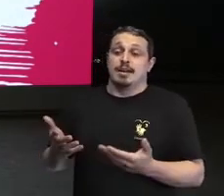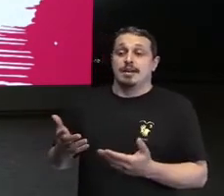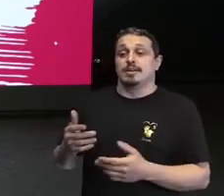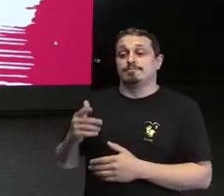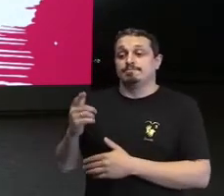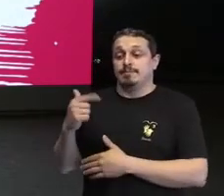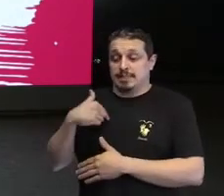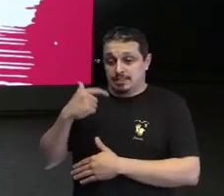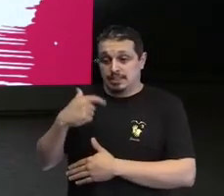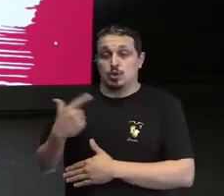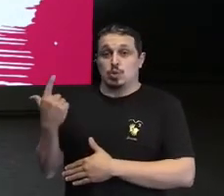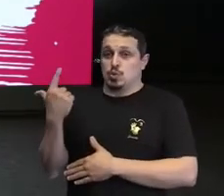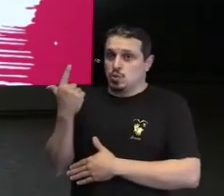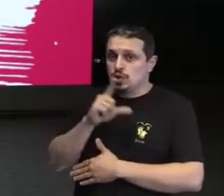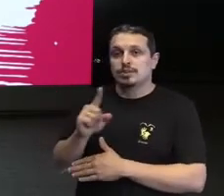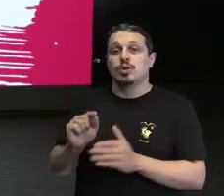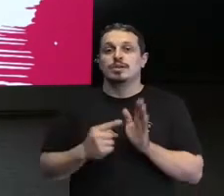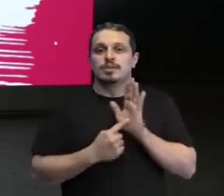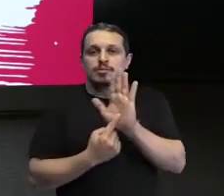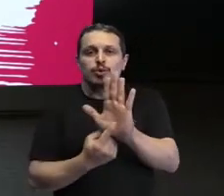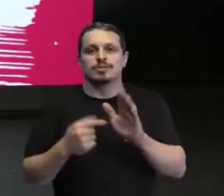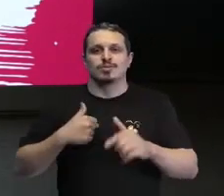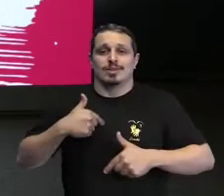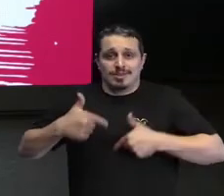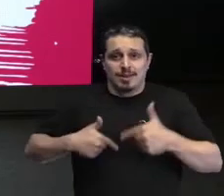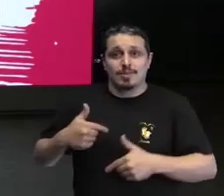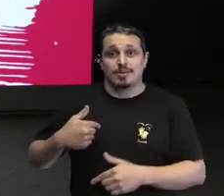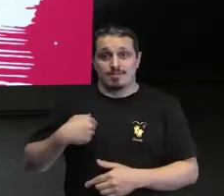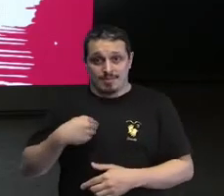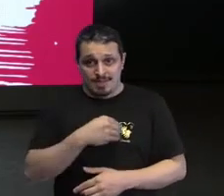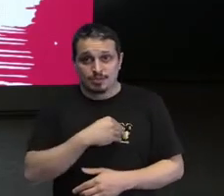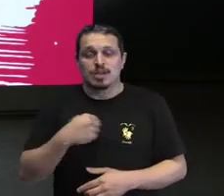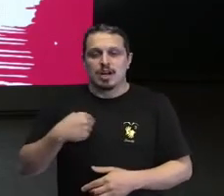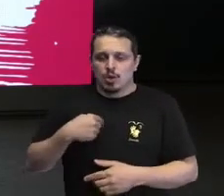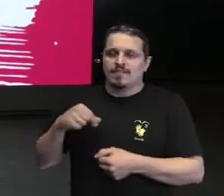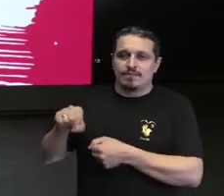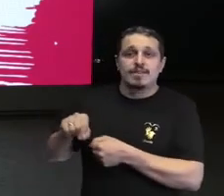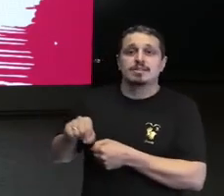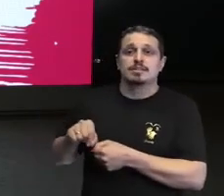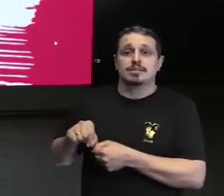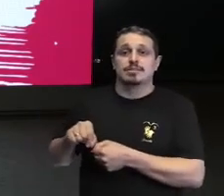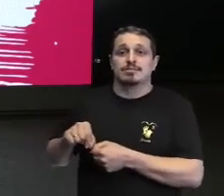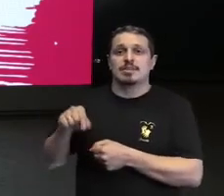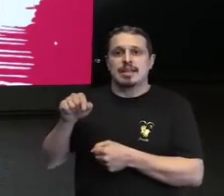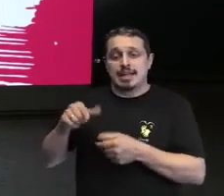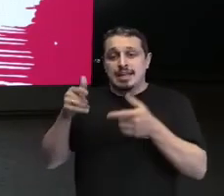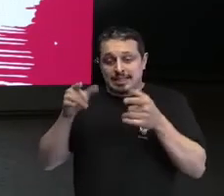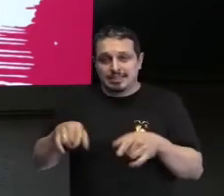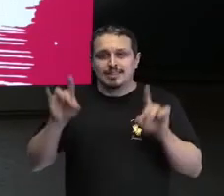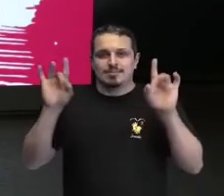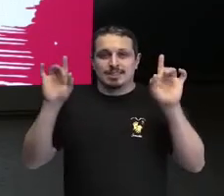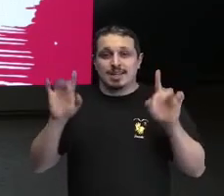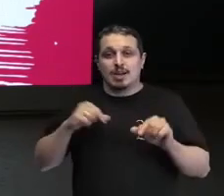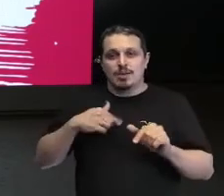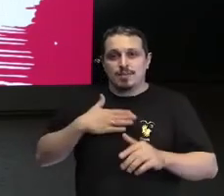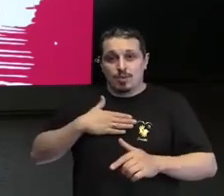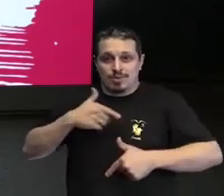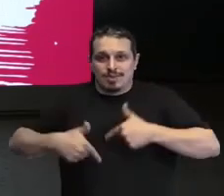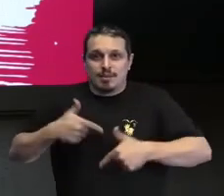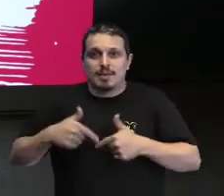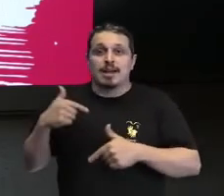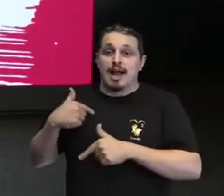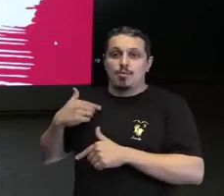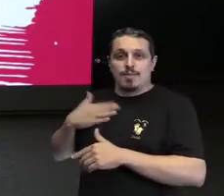então, mostrar o meu trabalho como médica, me especializei em medicina do trabalho e aí fiz carreira em